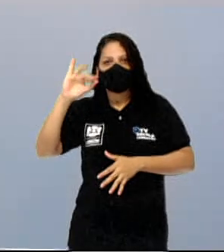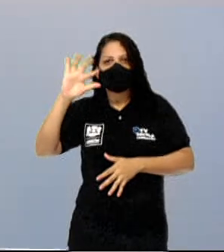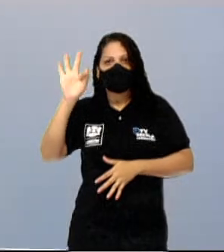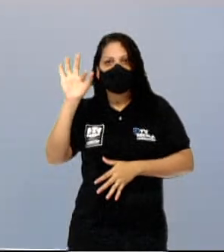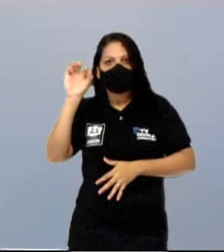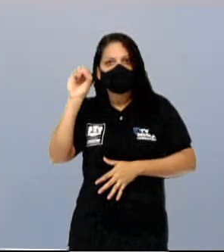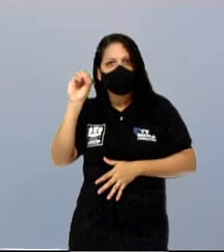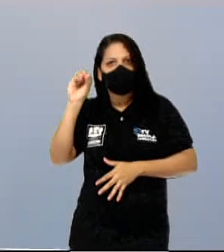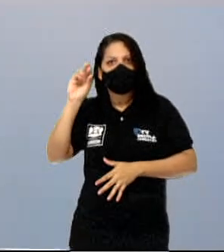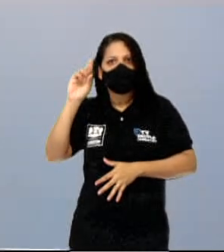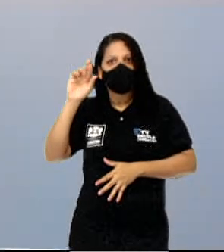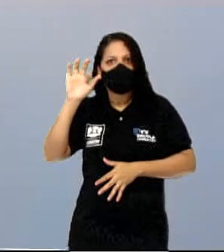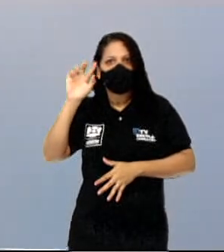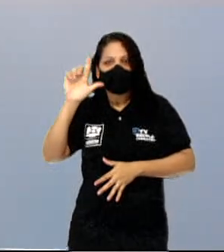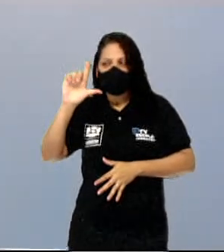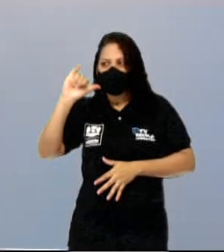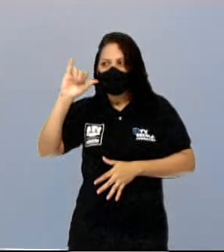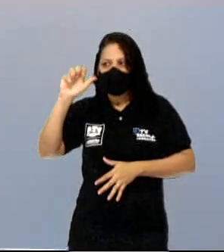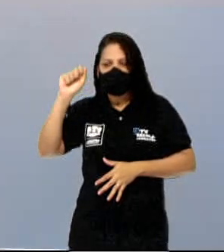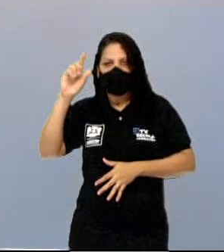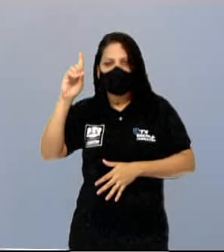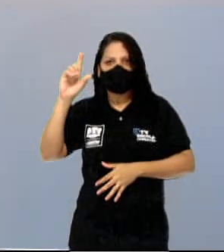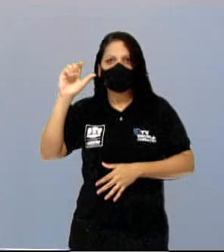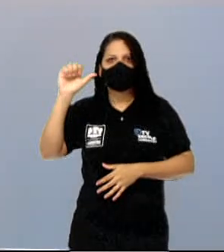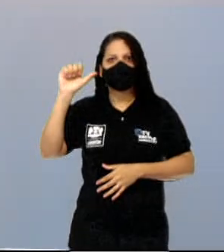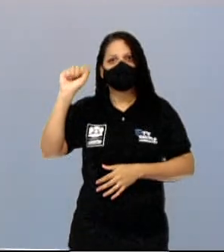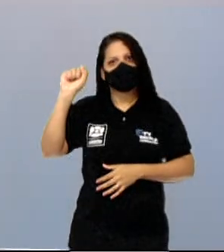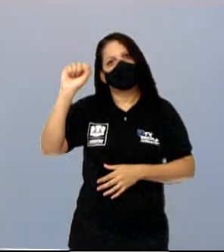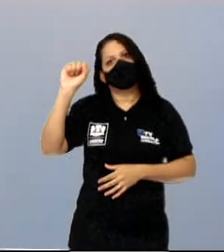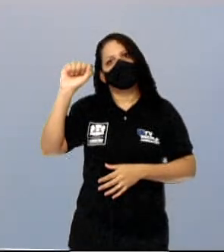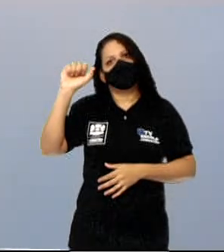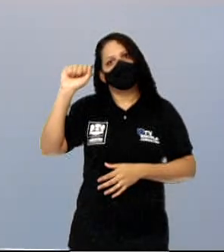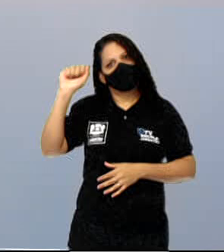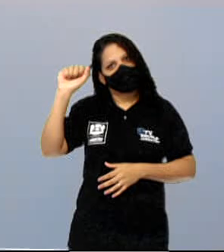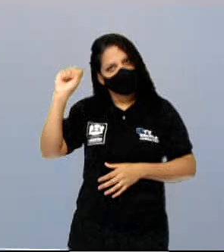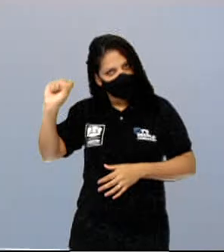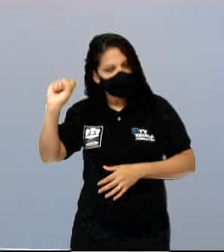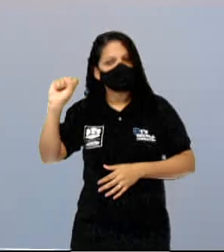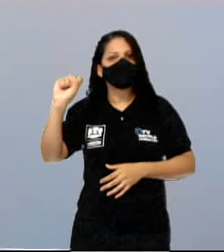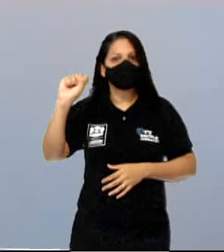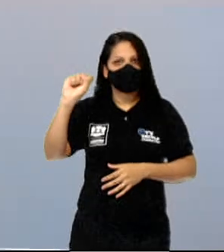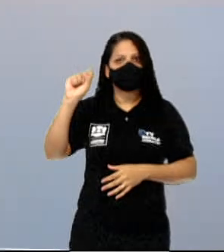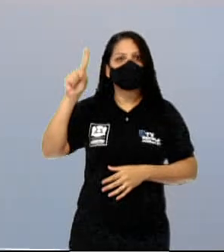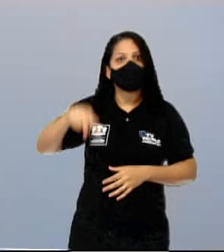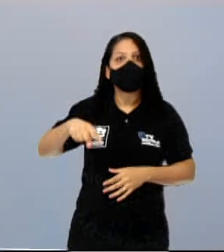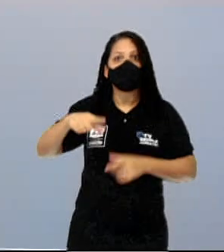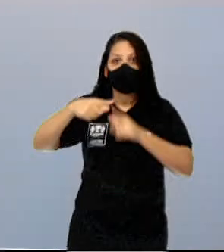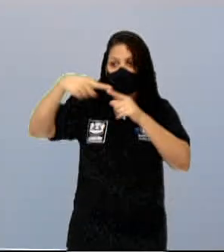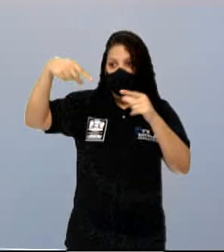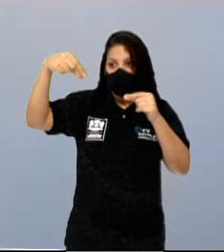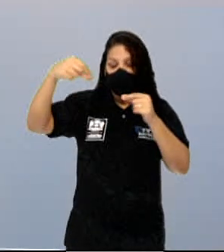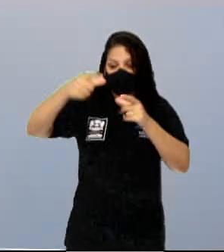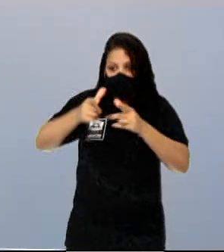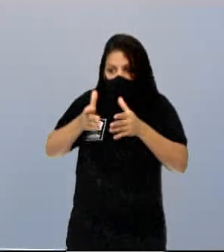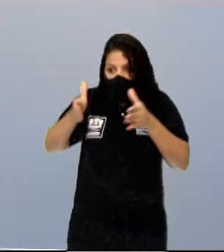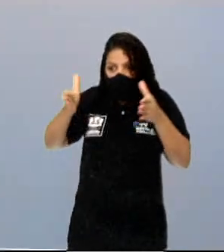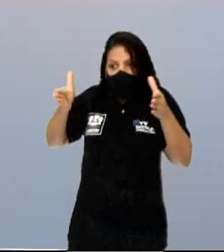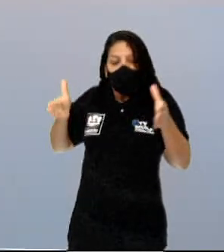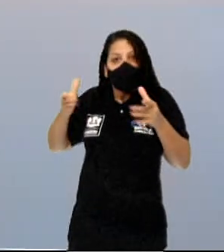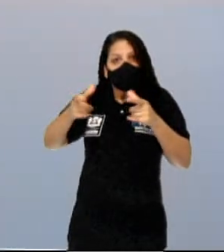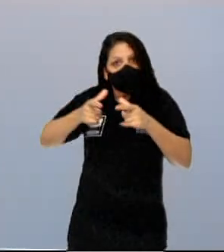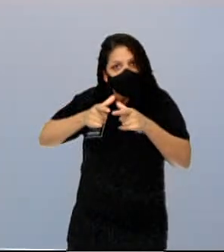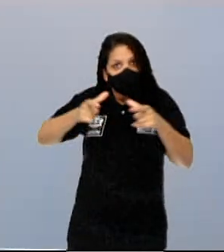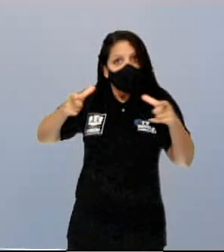largas, são folhas grandes, pra absorver o máximo de luz nesses ambientes mais escuros. Aí